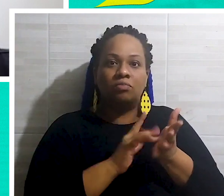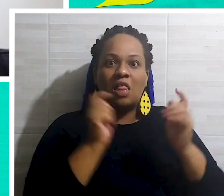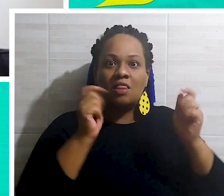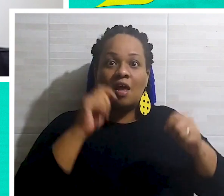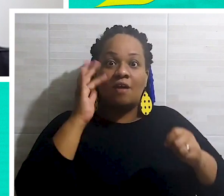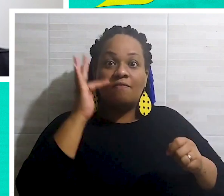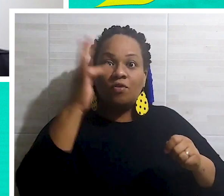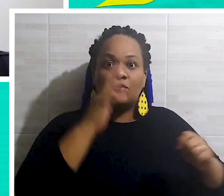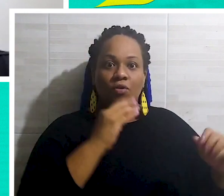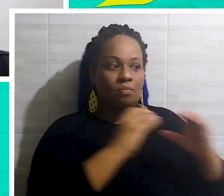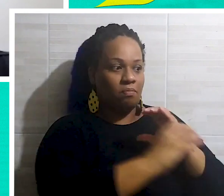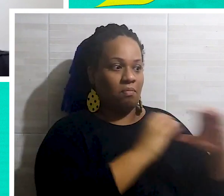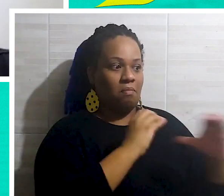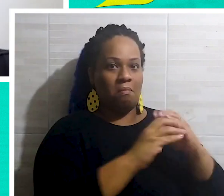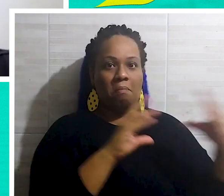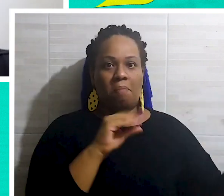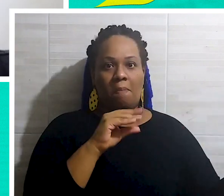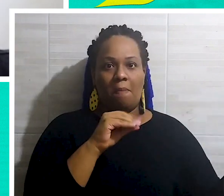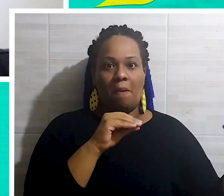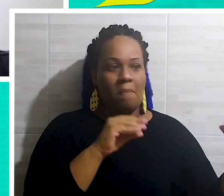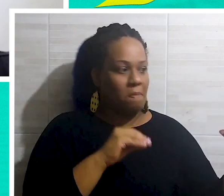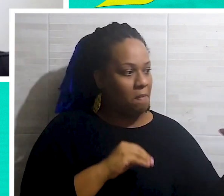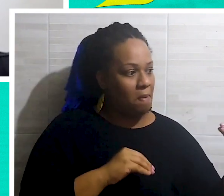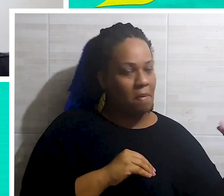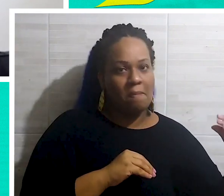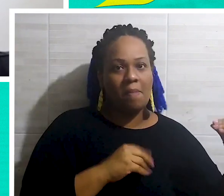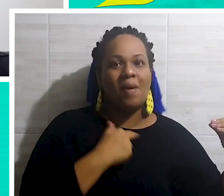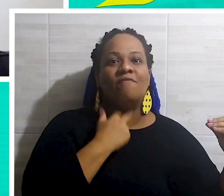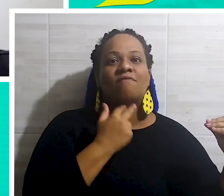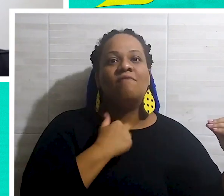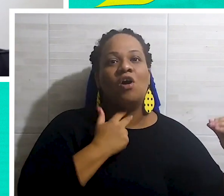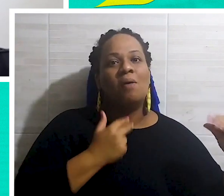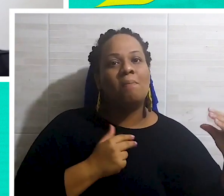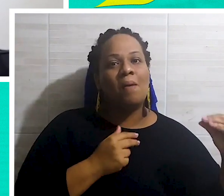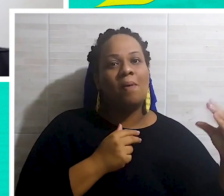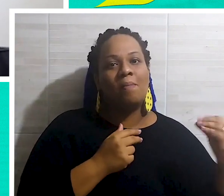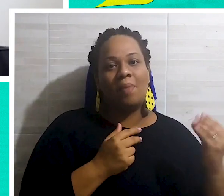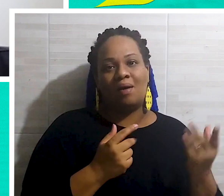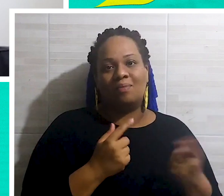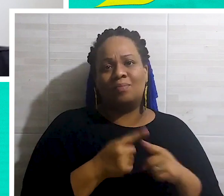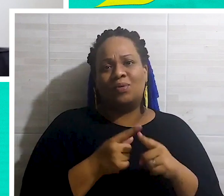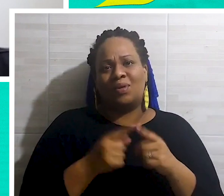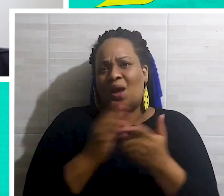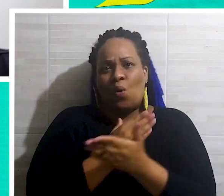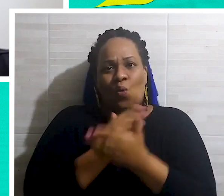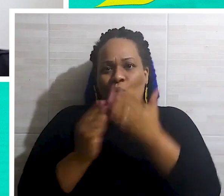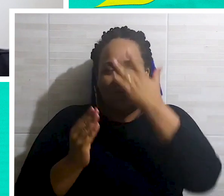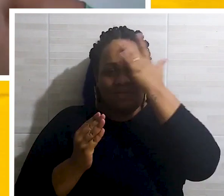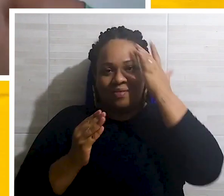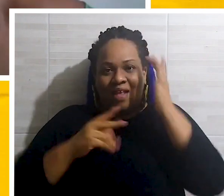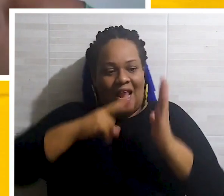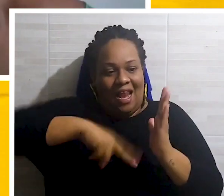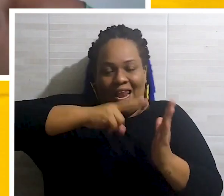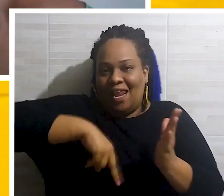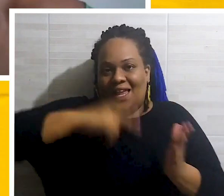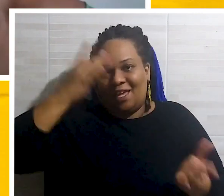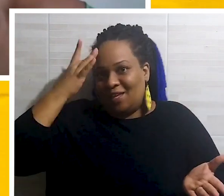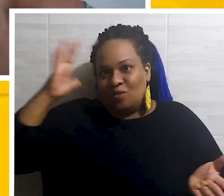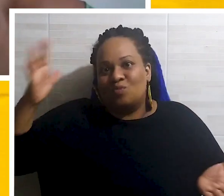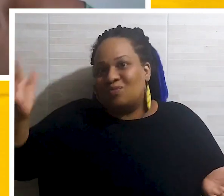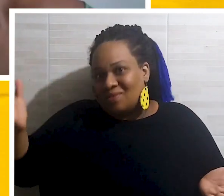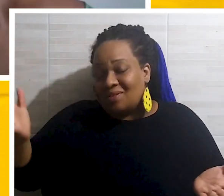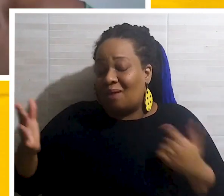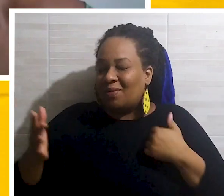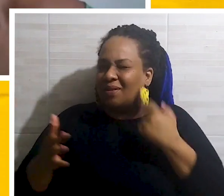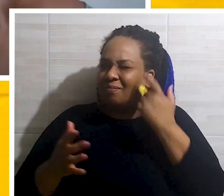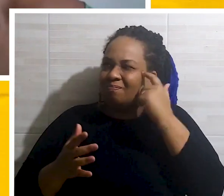o totem se comunique com o paciente, né? Ele possa falar porque a gente sabe que existem pessoas que não sabem ler, que têm dificuldade, realmente,